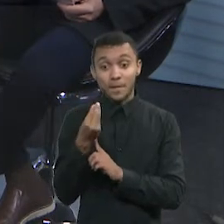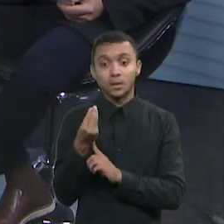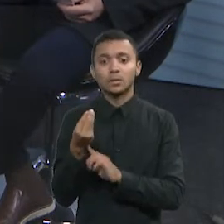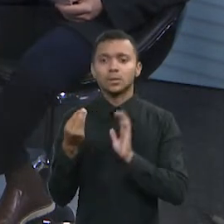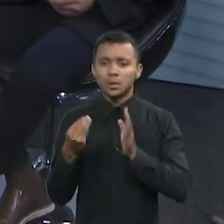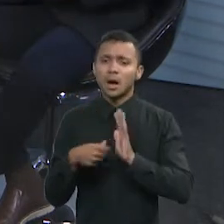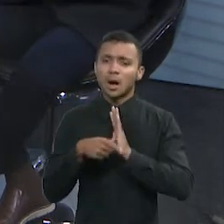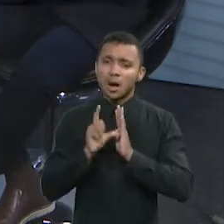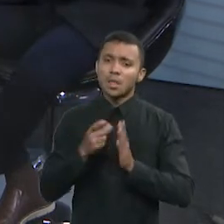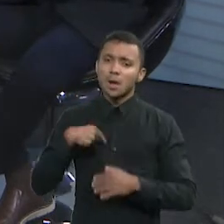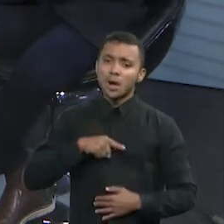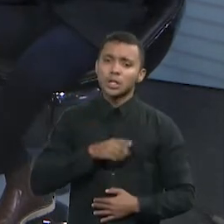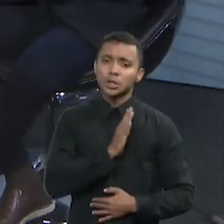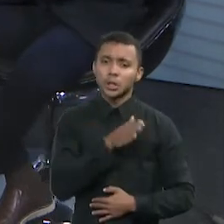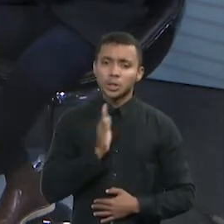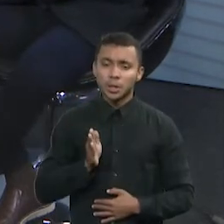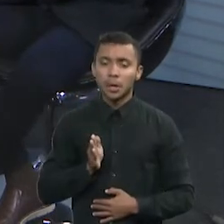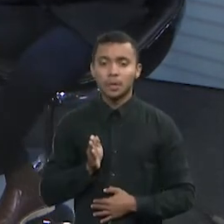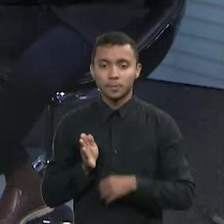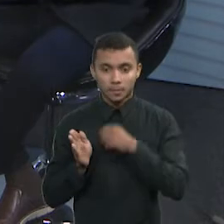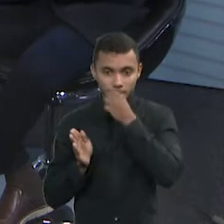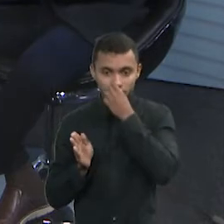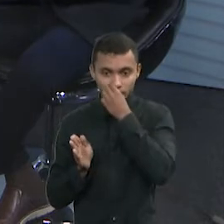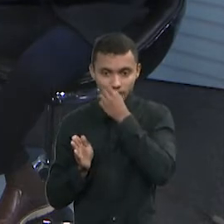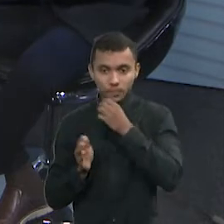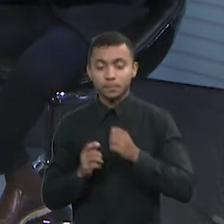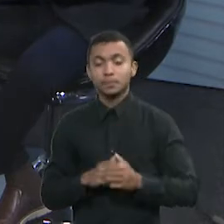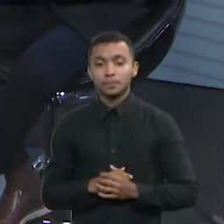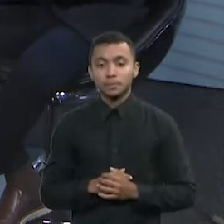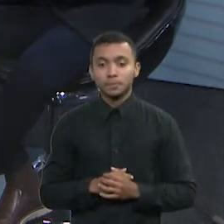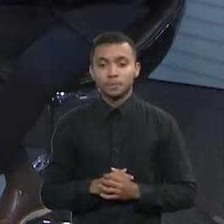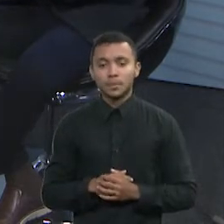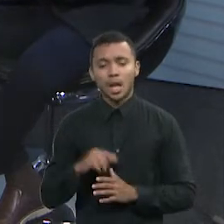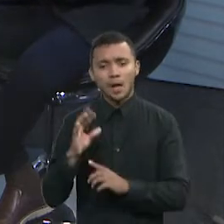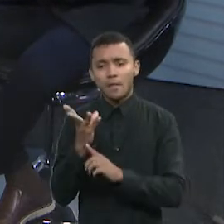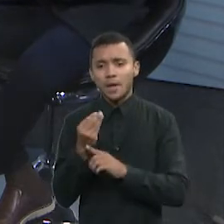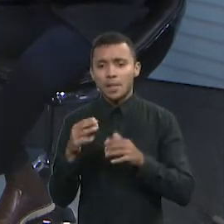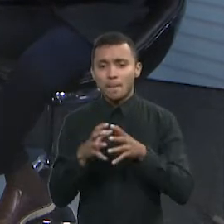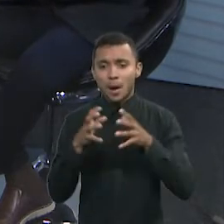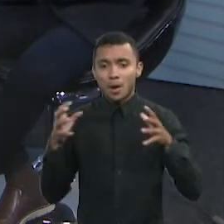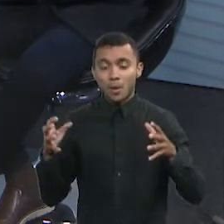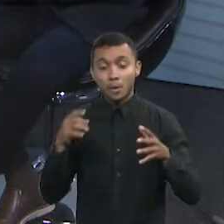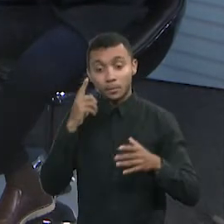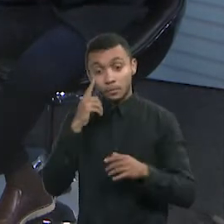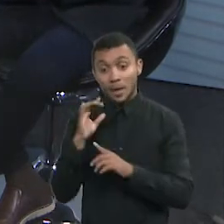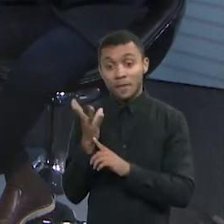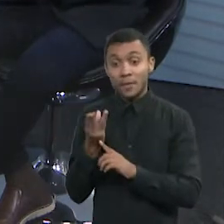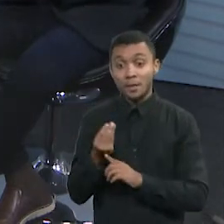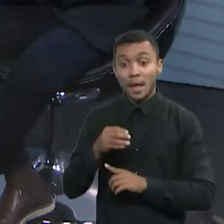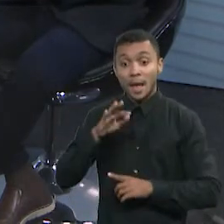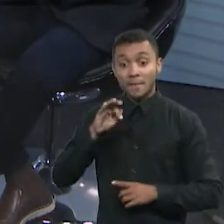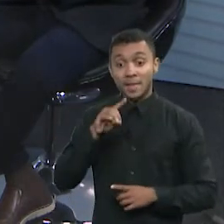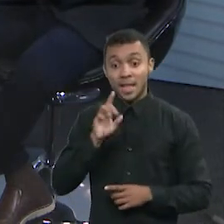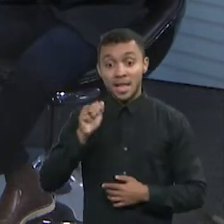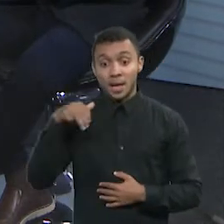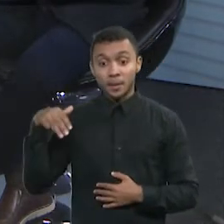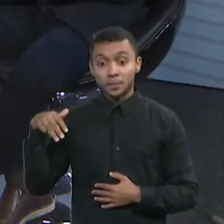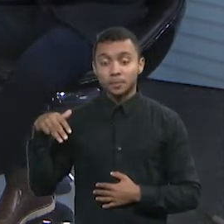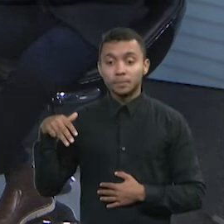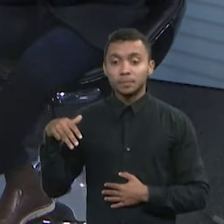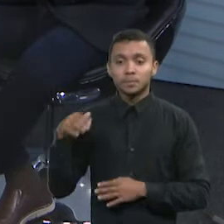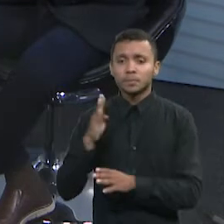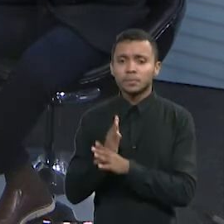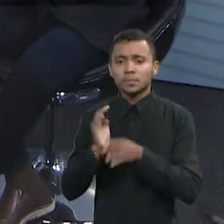realizam, não É, nós realizamos o Overview, que é um evento anual, um evento maior, mas robusto. O MKF Tendências é um evento que a gente vai fazer por nicho da